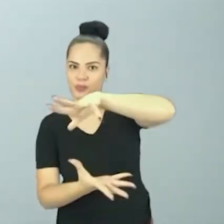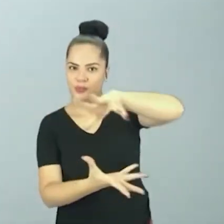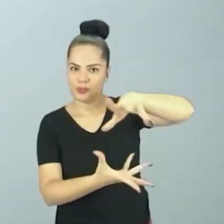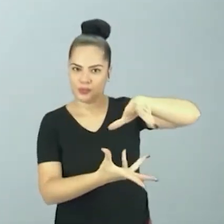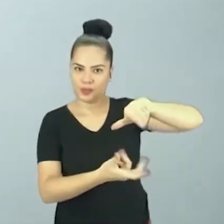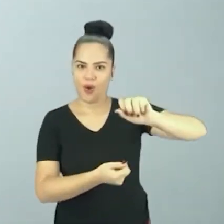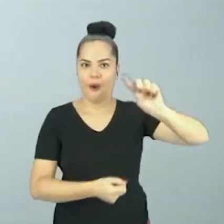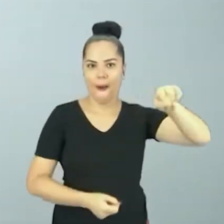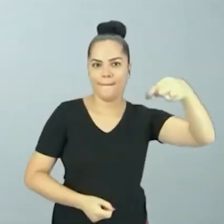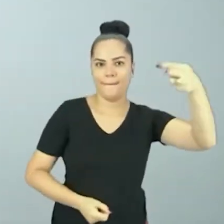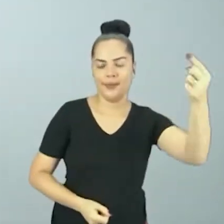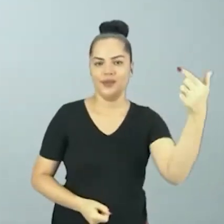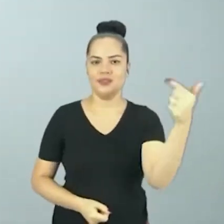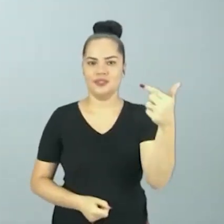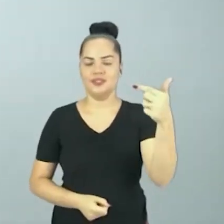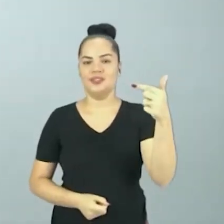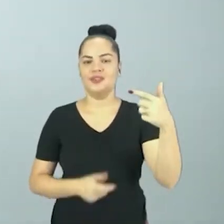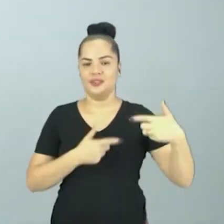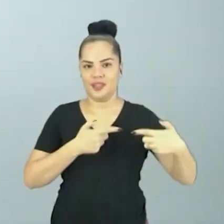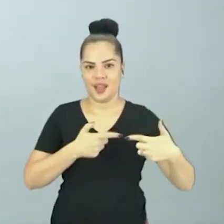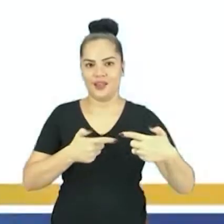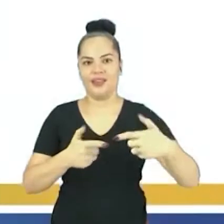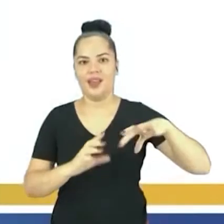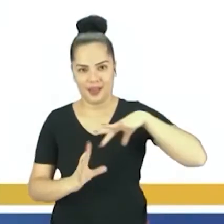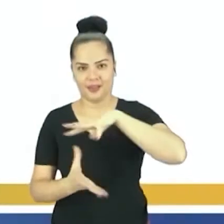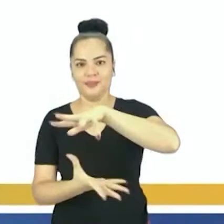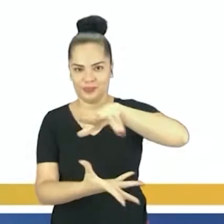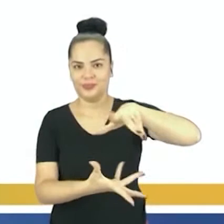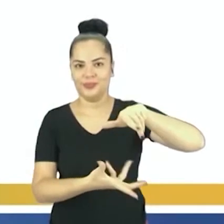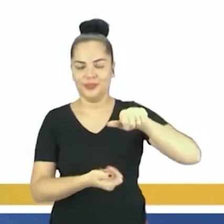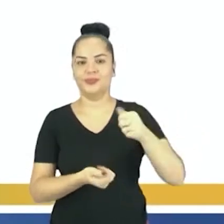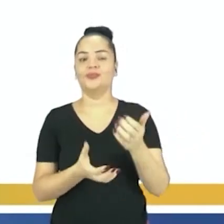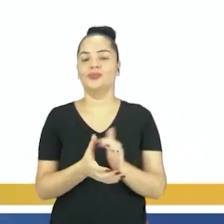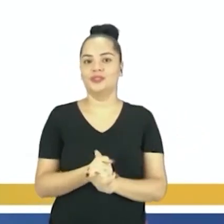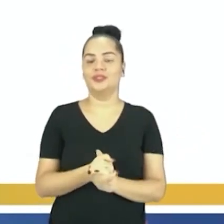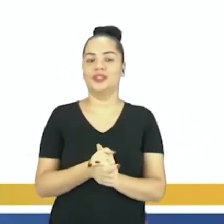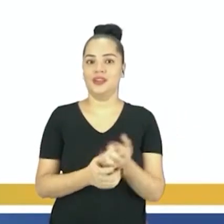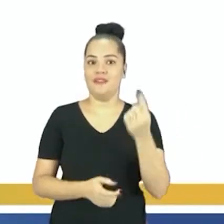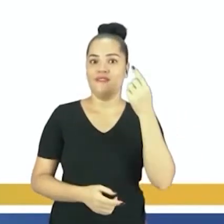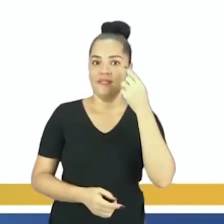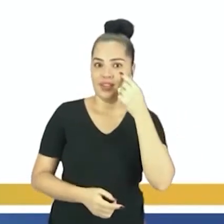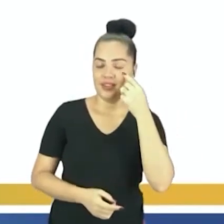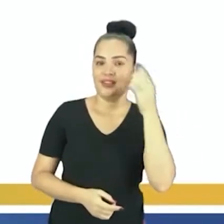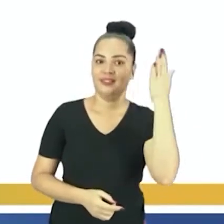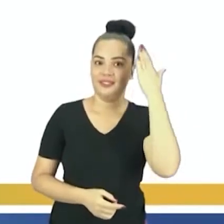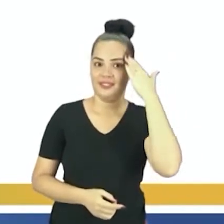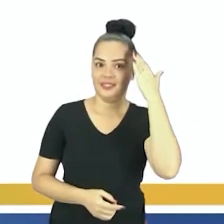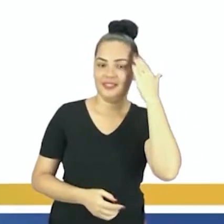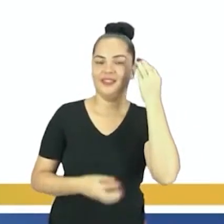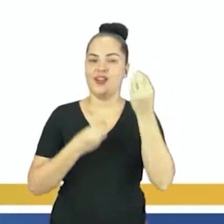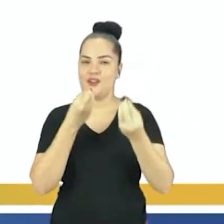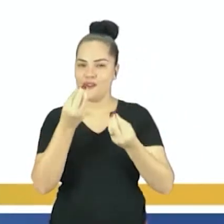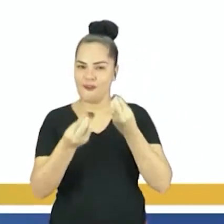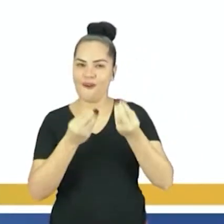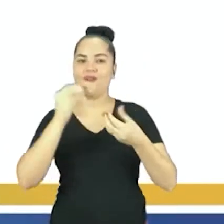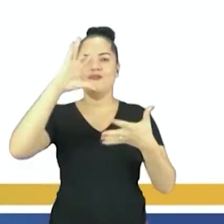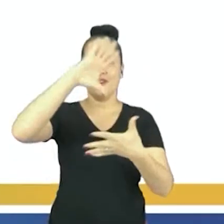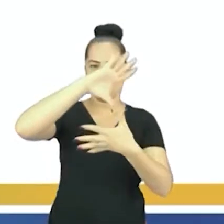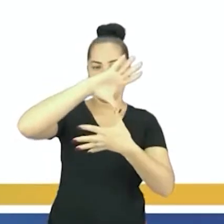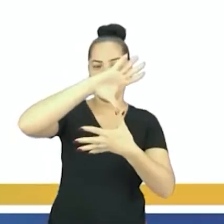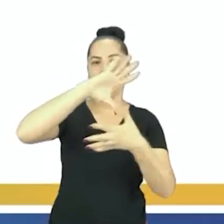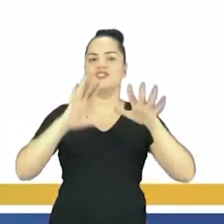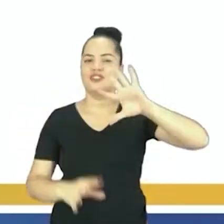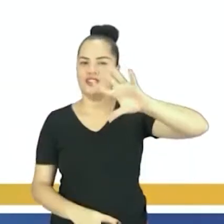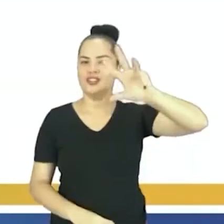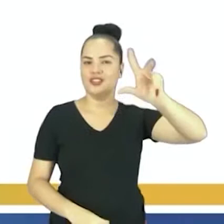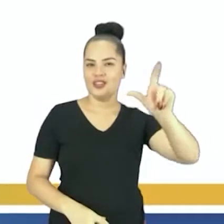-segunda guerra mundial. Acompanha comigo. Mas, para entender como América Latina e África no